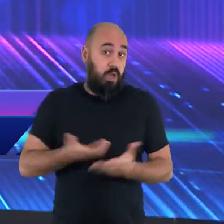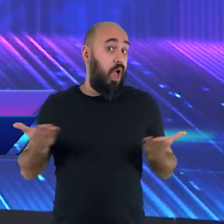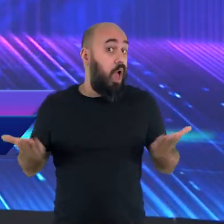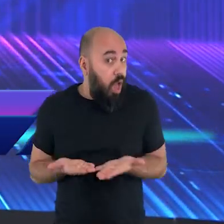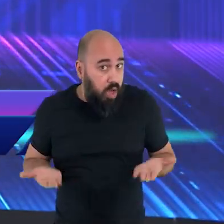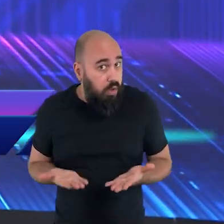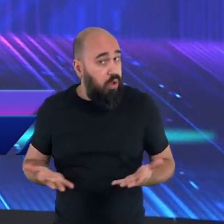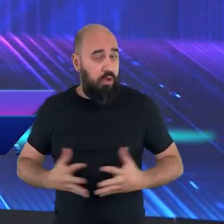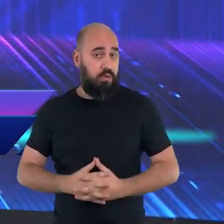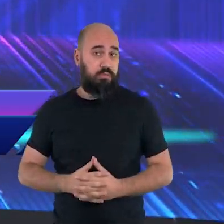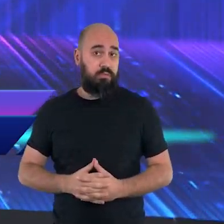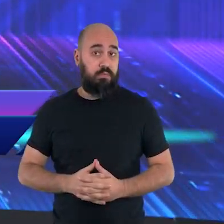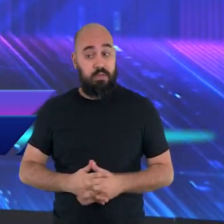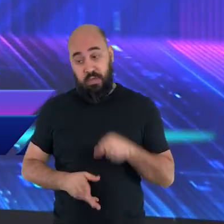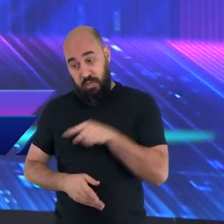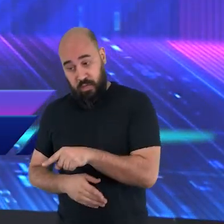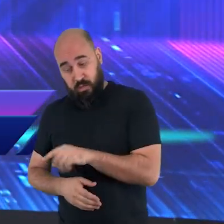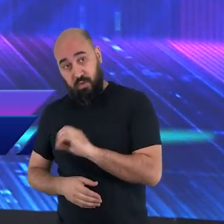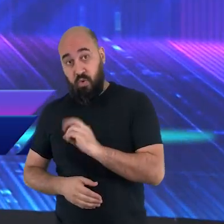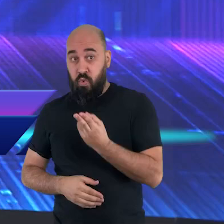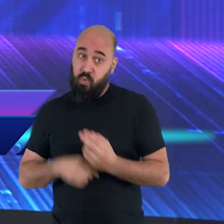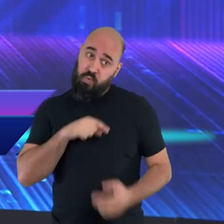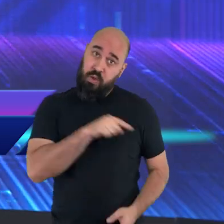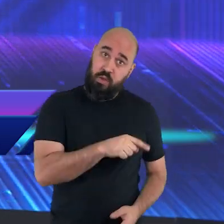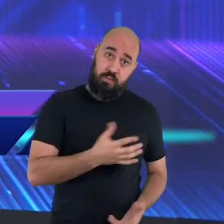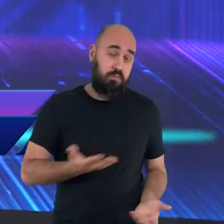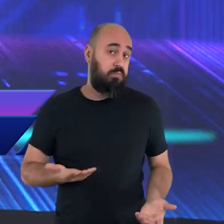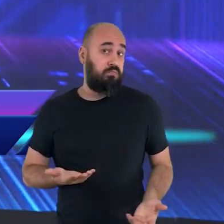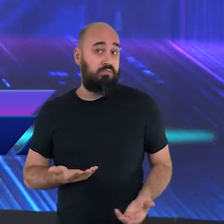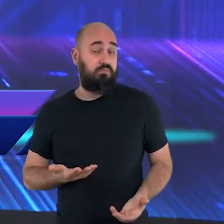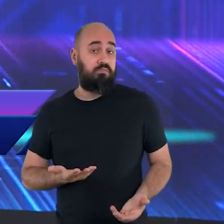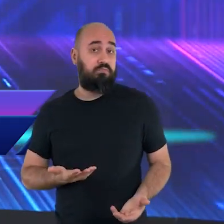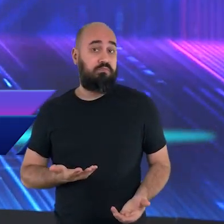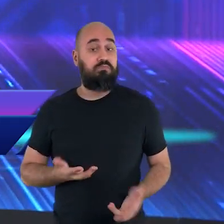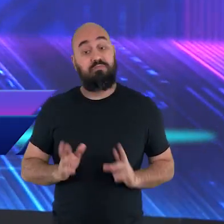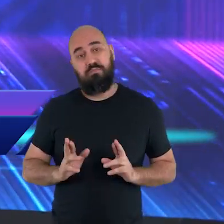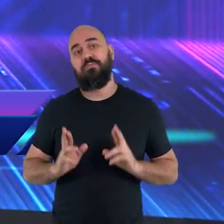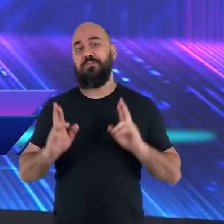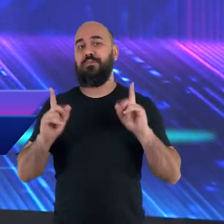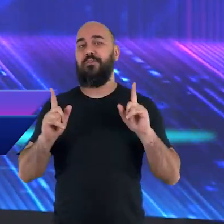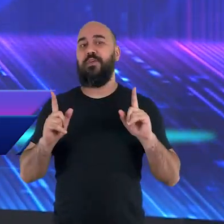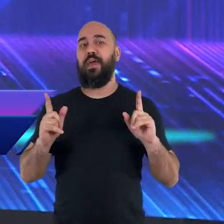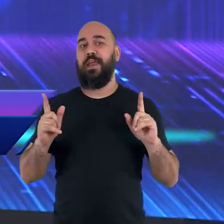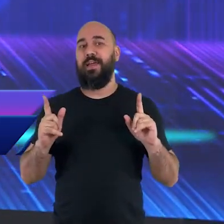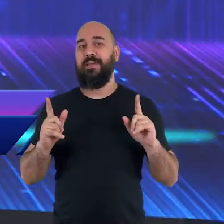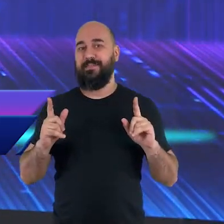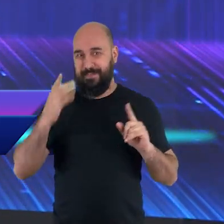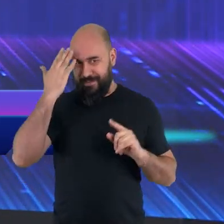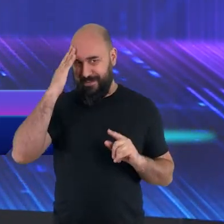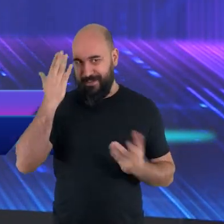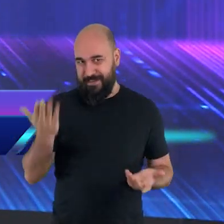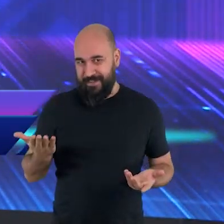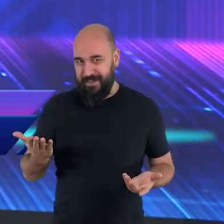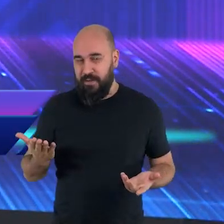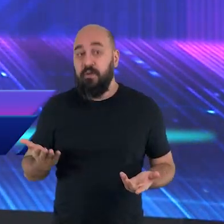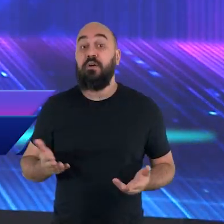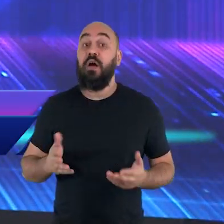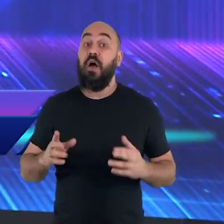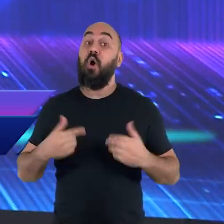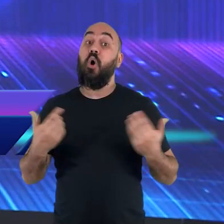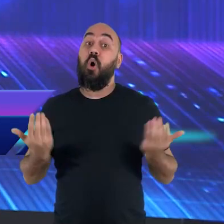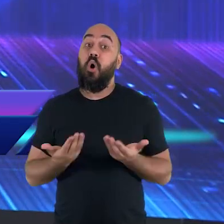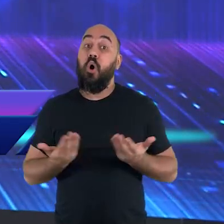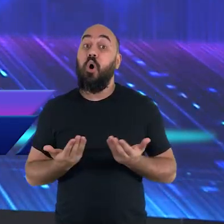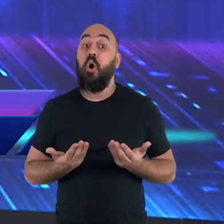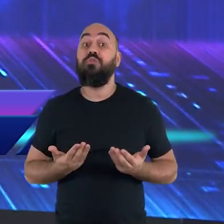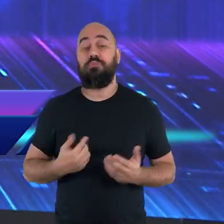E essa é a grande diferença do evangelho para a agricultura. Na agricultura, o trigo é trigo e o joio é